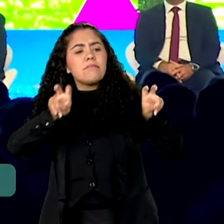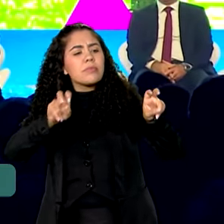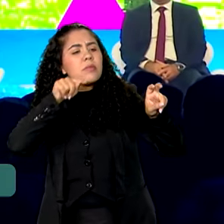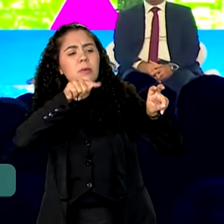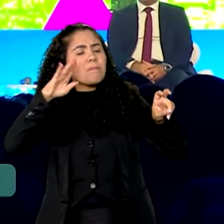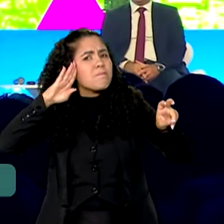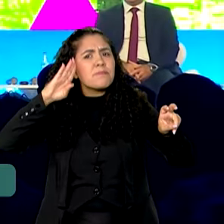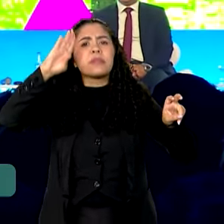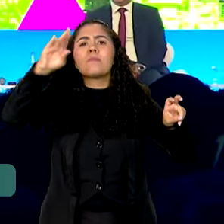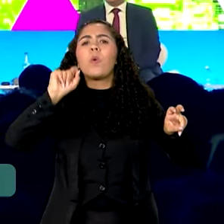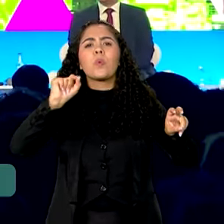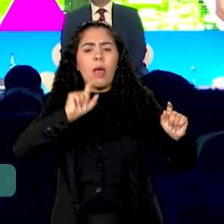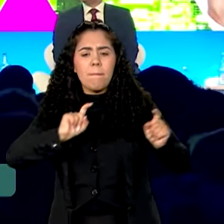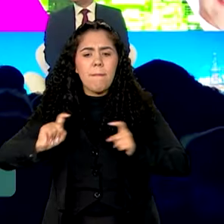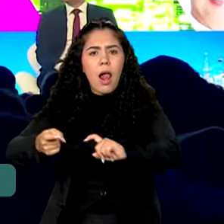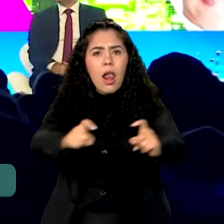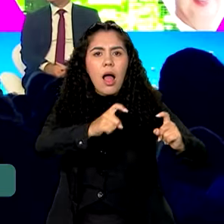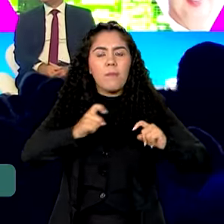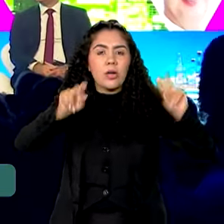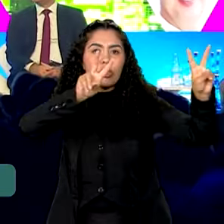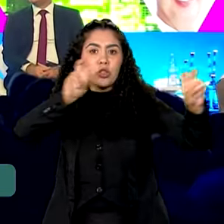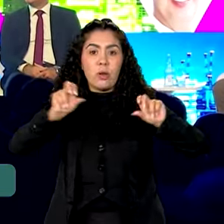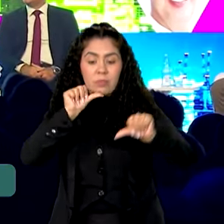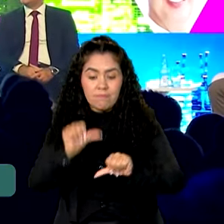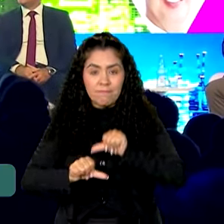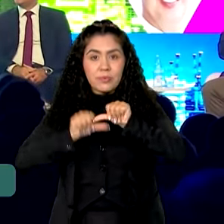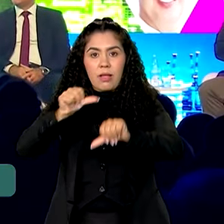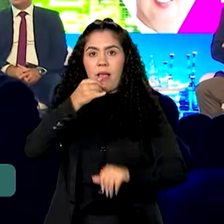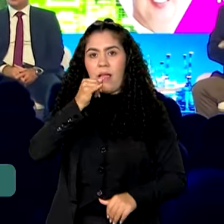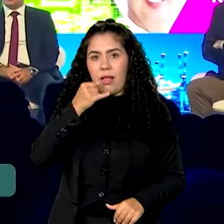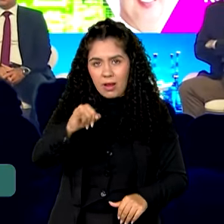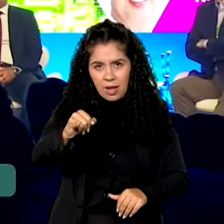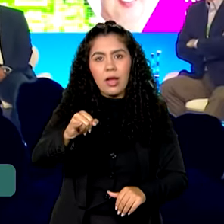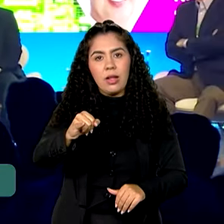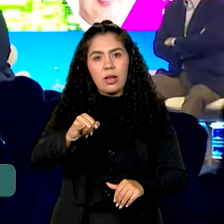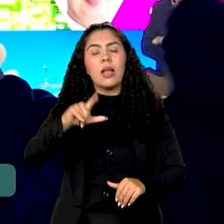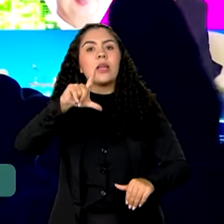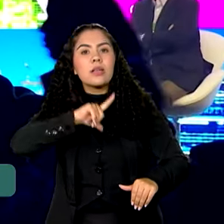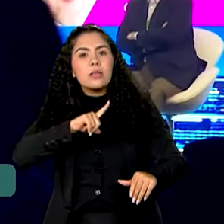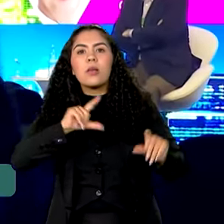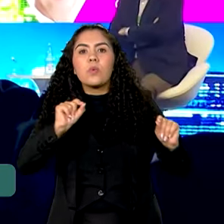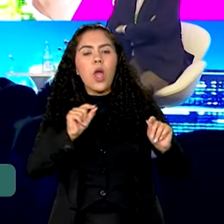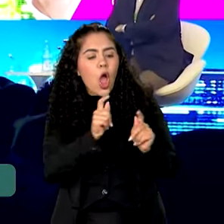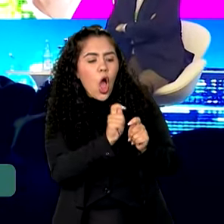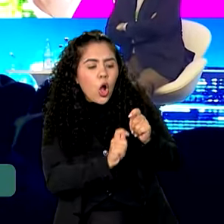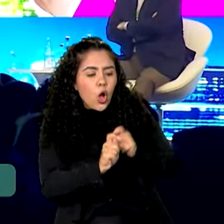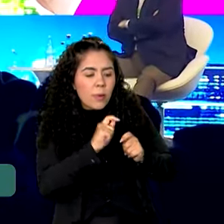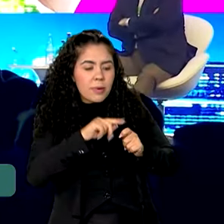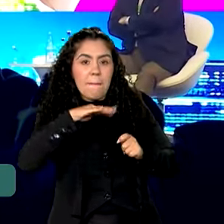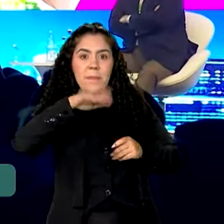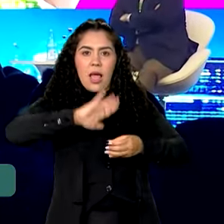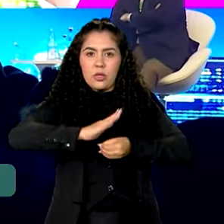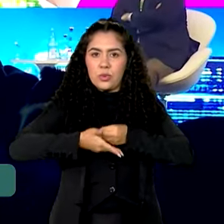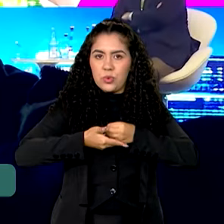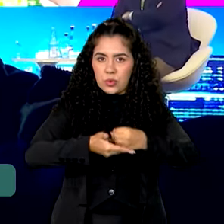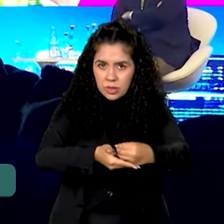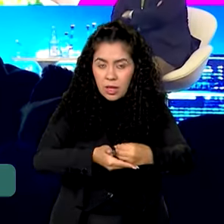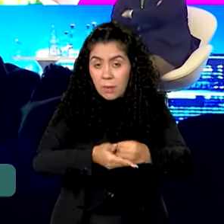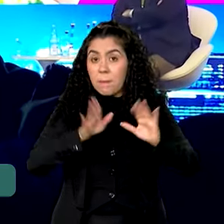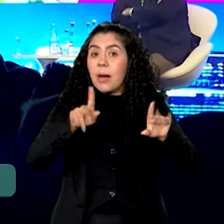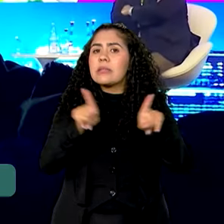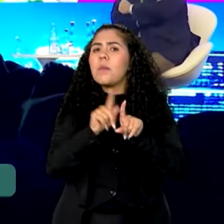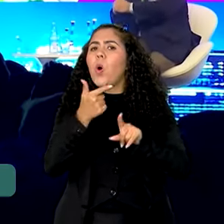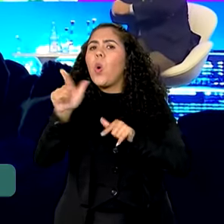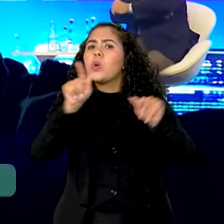destaque está relacionada à transição energética, baseada em uma economia mais sustentável. Outros